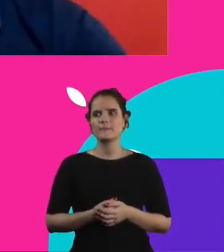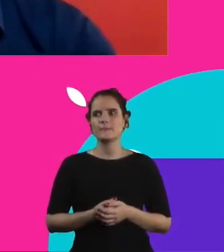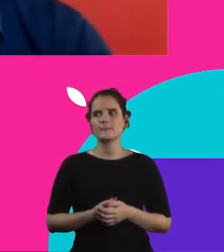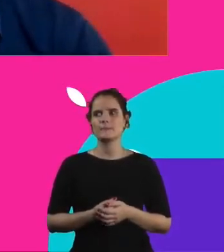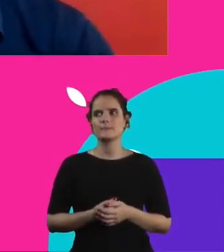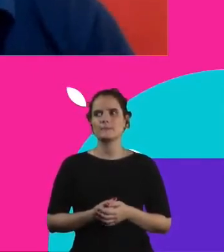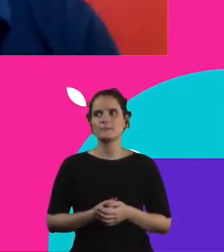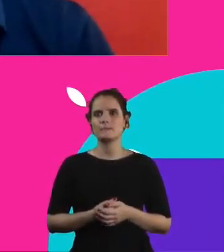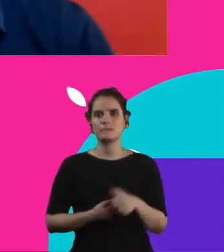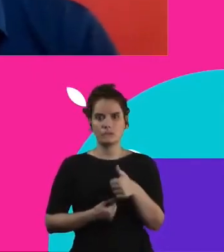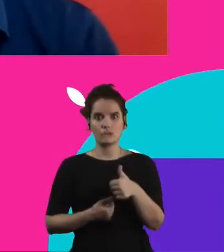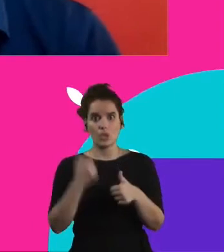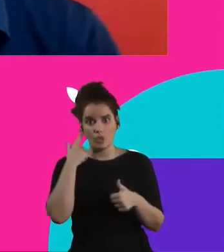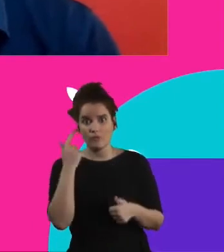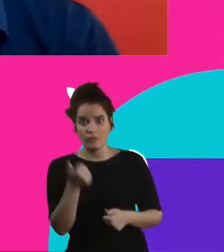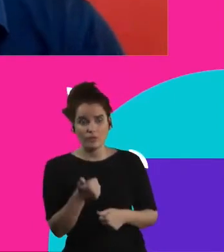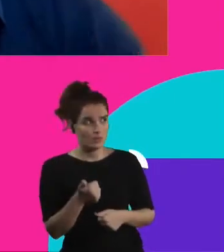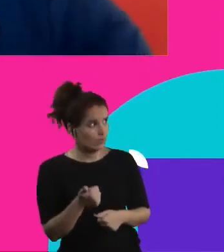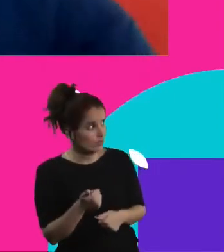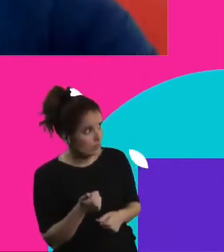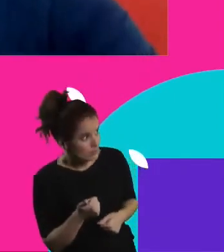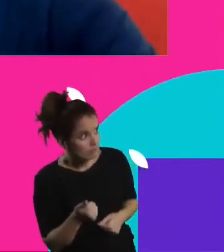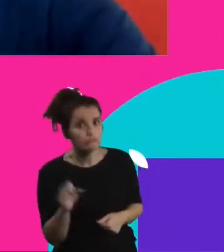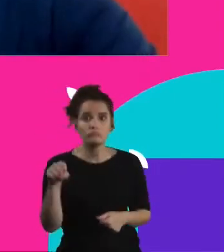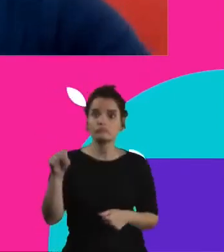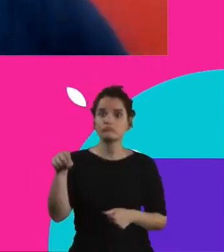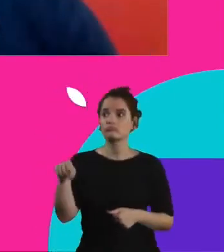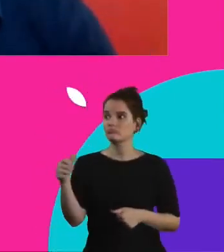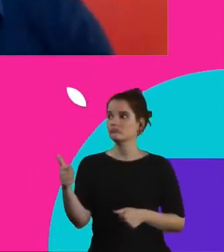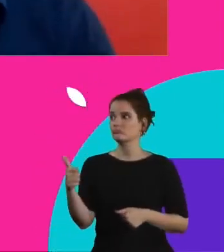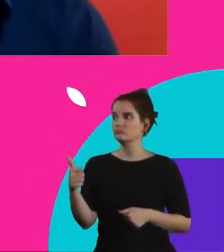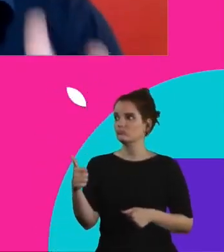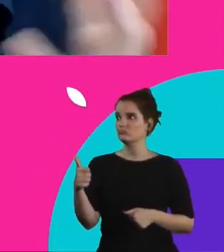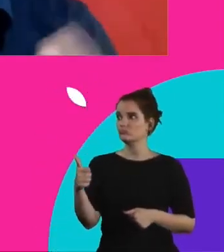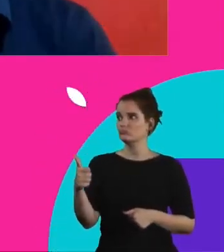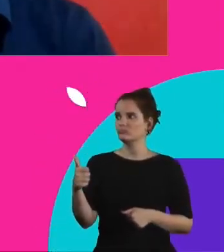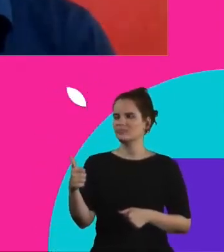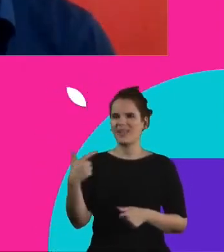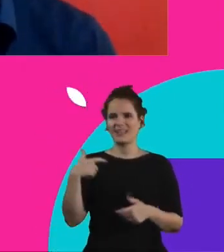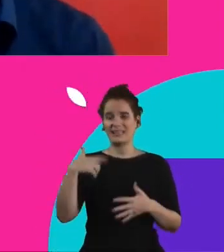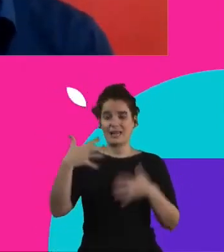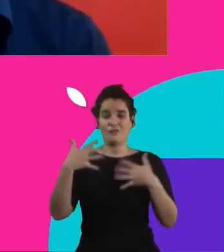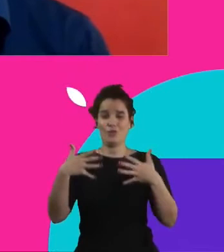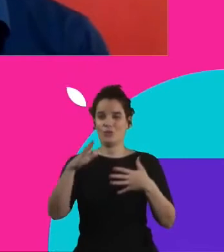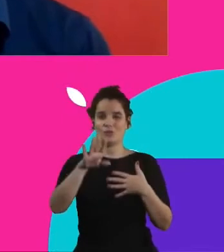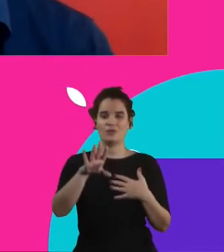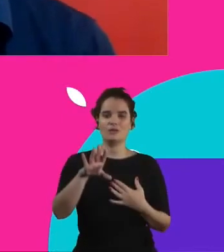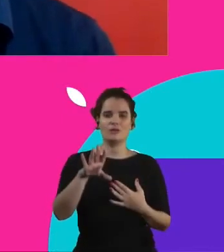Oi, Alcione, você está me ouvindo? Eu estou ouvindo. Ai, mas é que deu uma travada aqui.